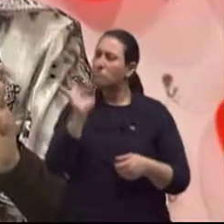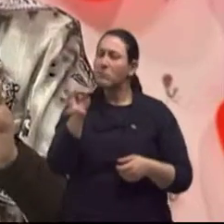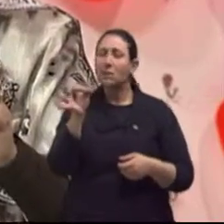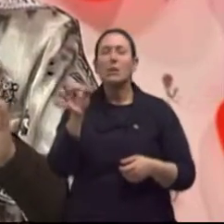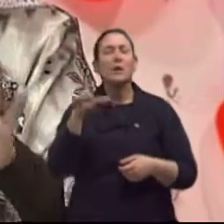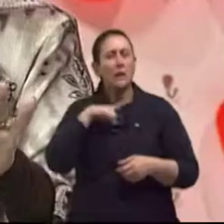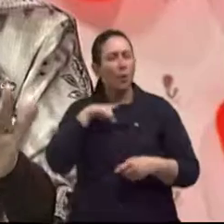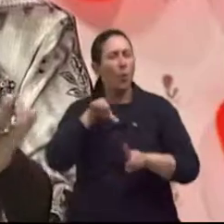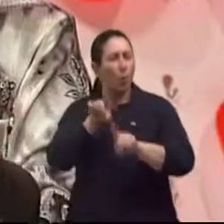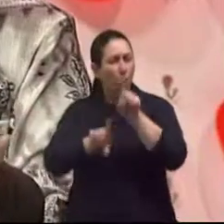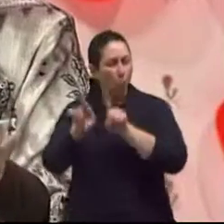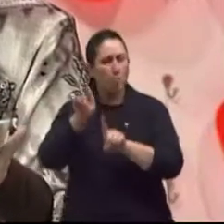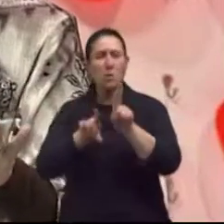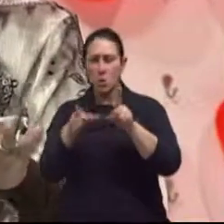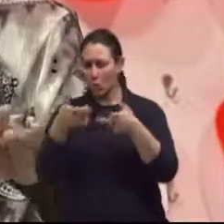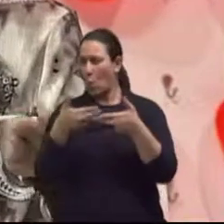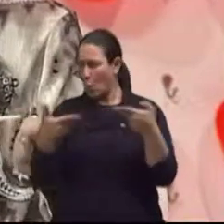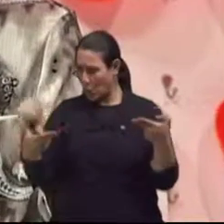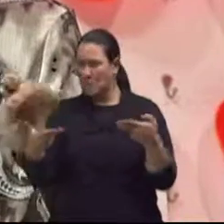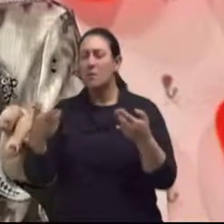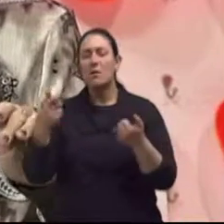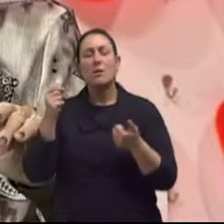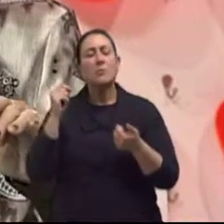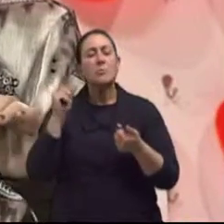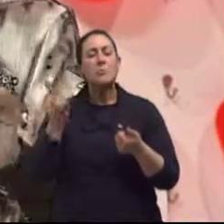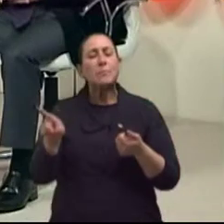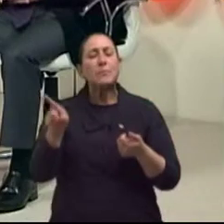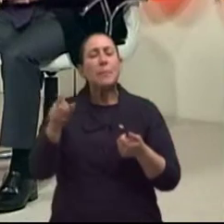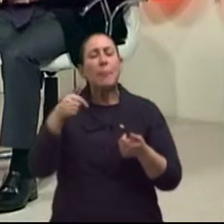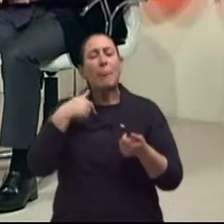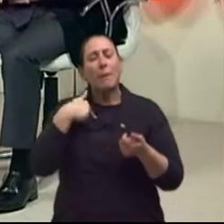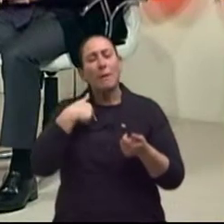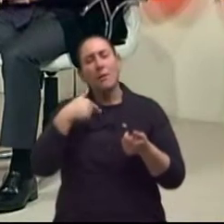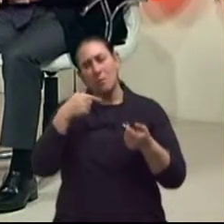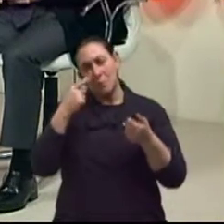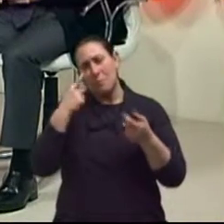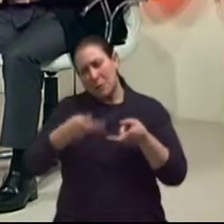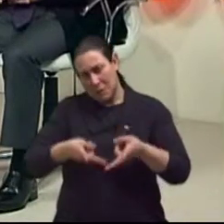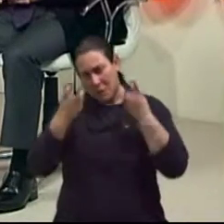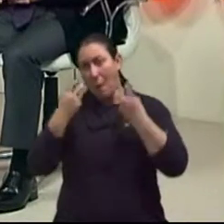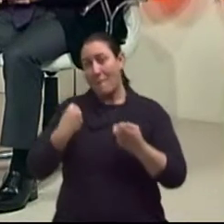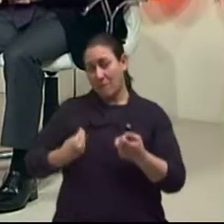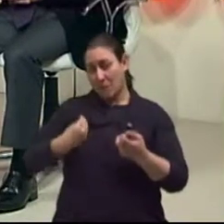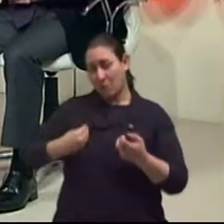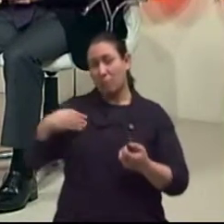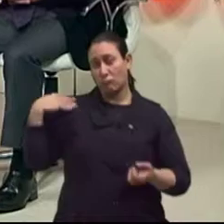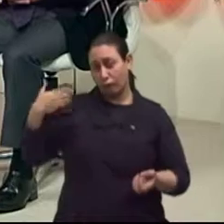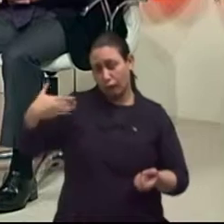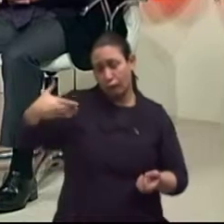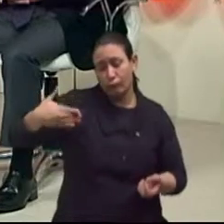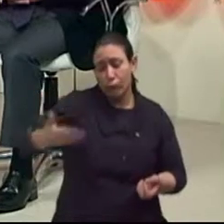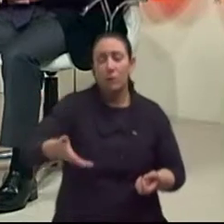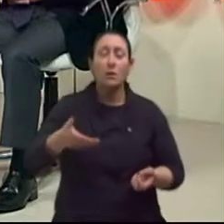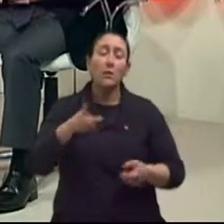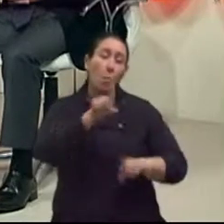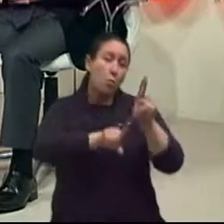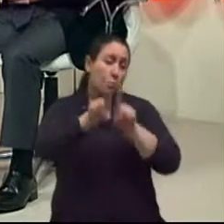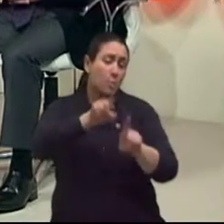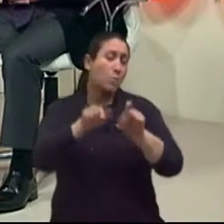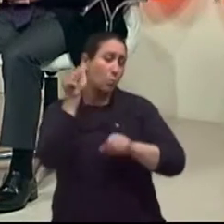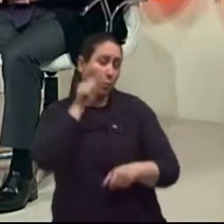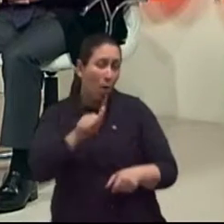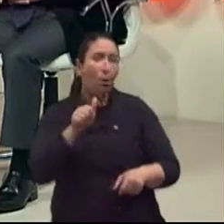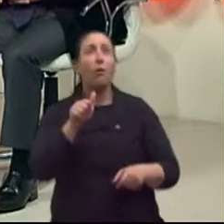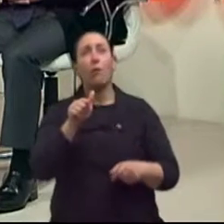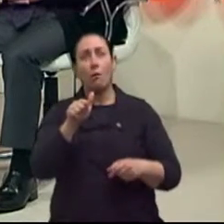algumas situações que a gente percebe ao longo da vida de que as mulheres se